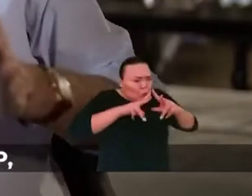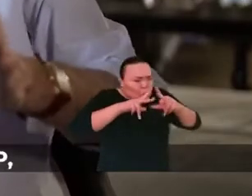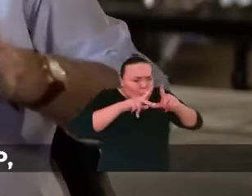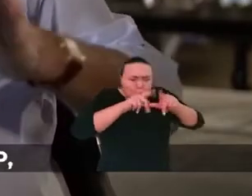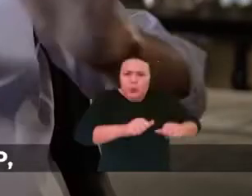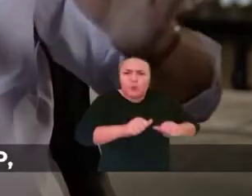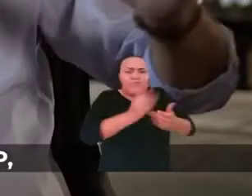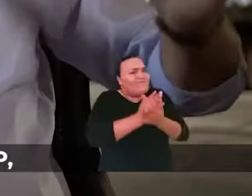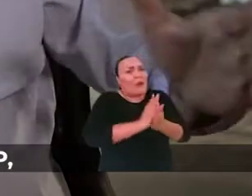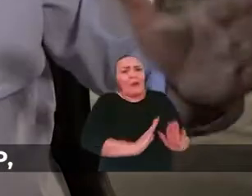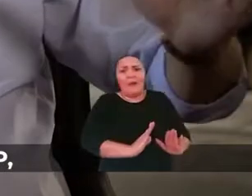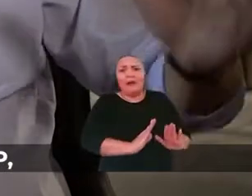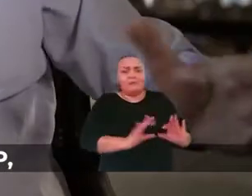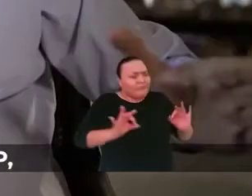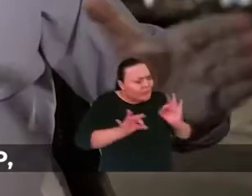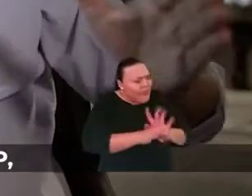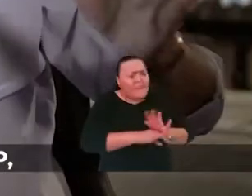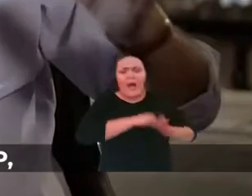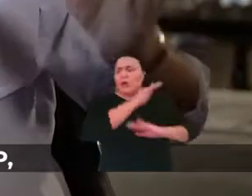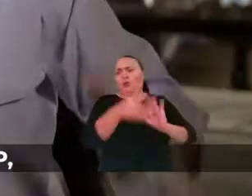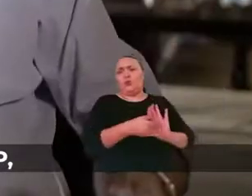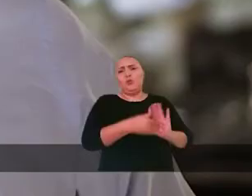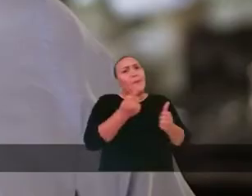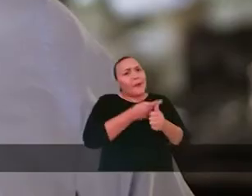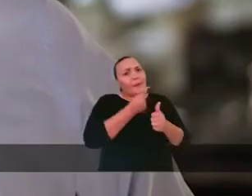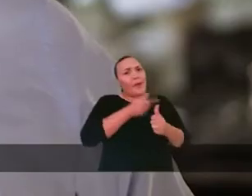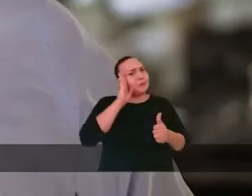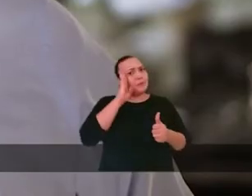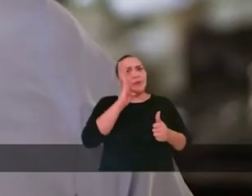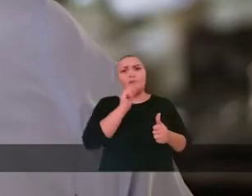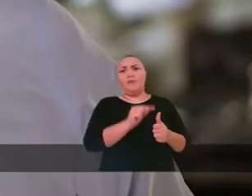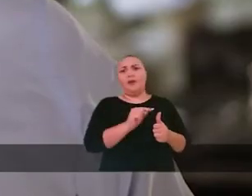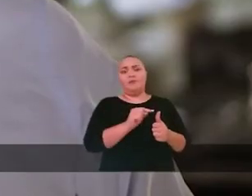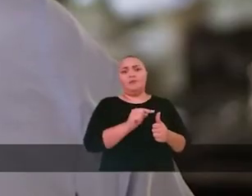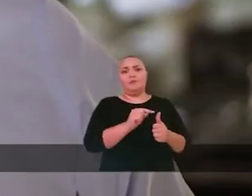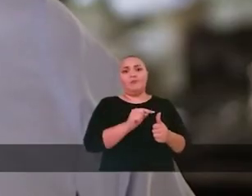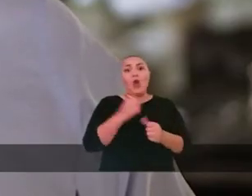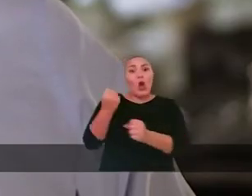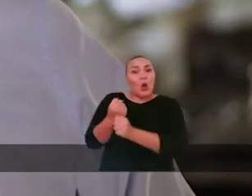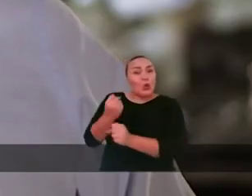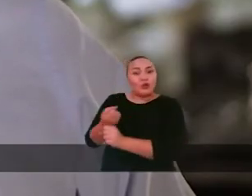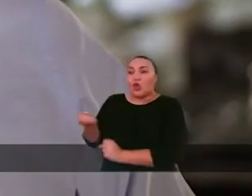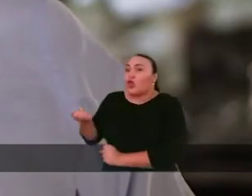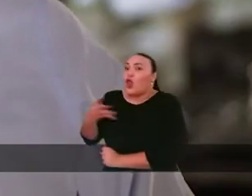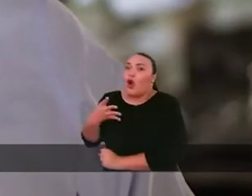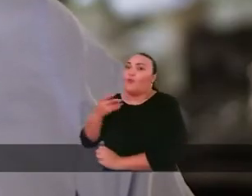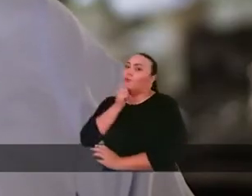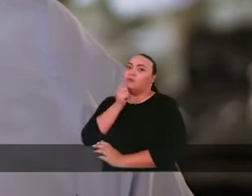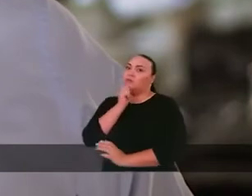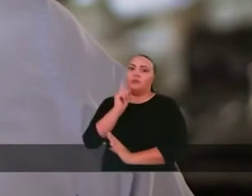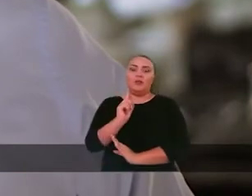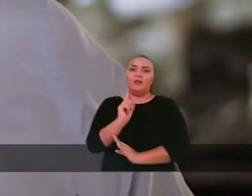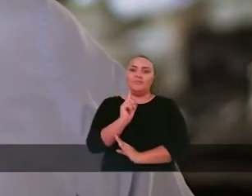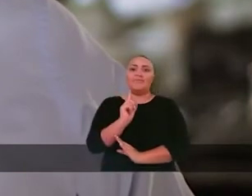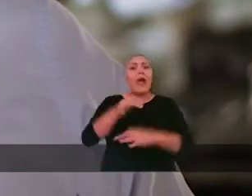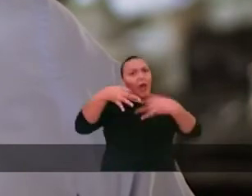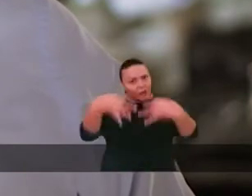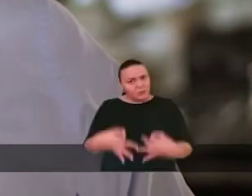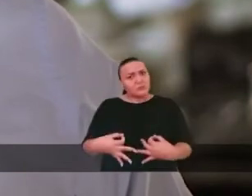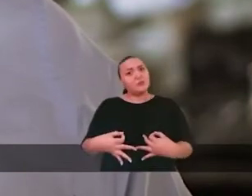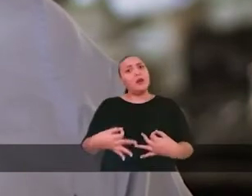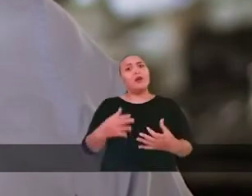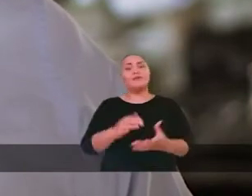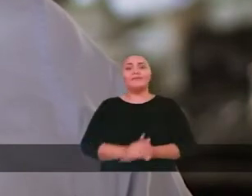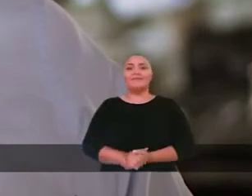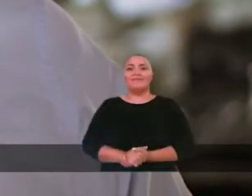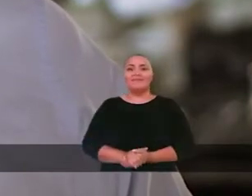dizendo, enquanto nós não zerarmos a fila da OP, nós não vamos fazer novas. Porque